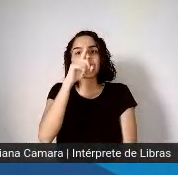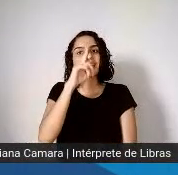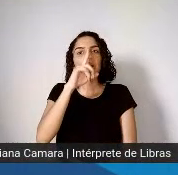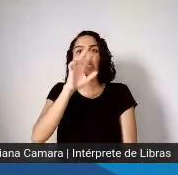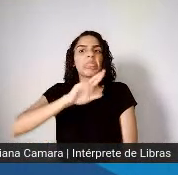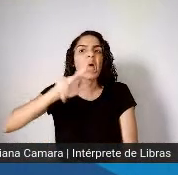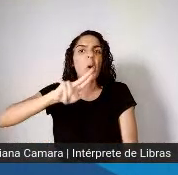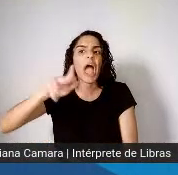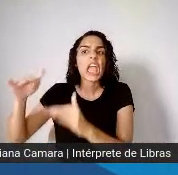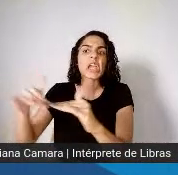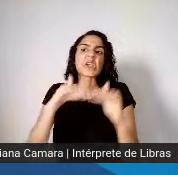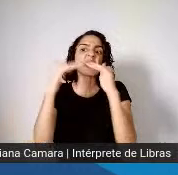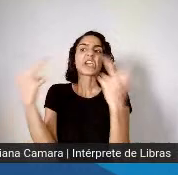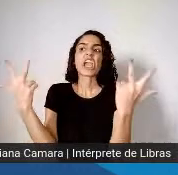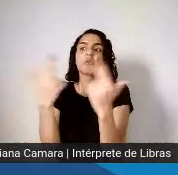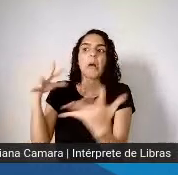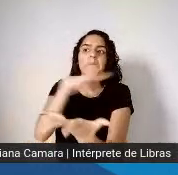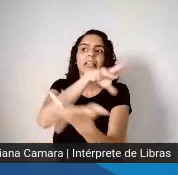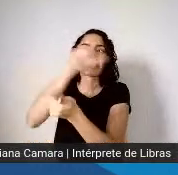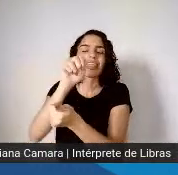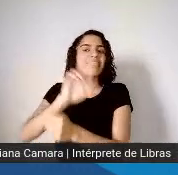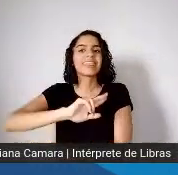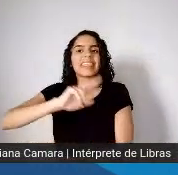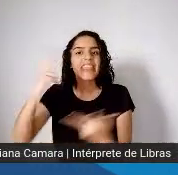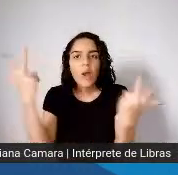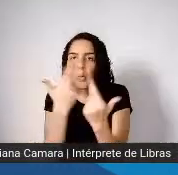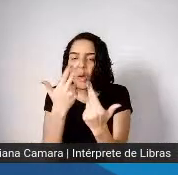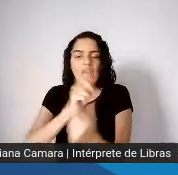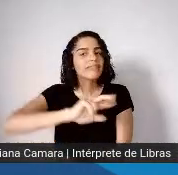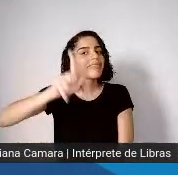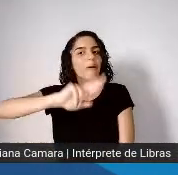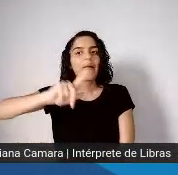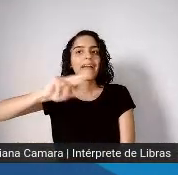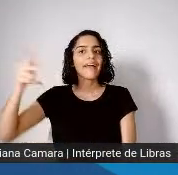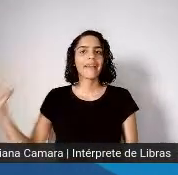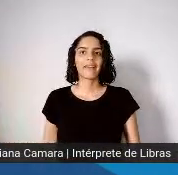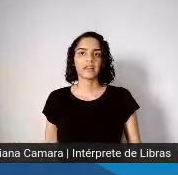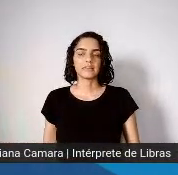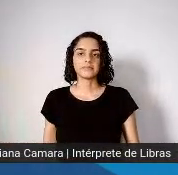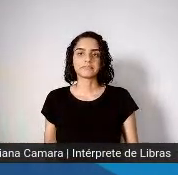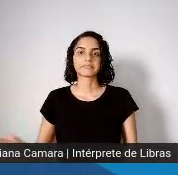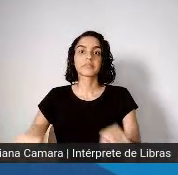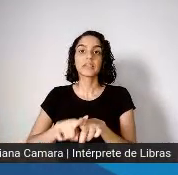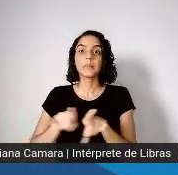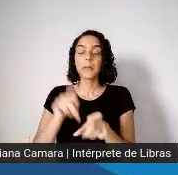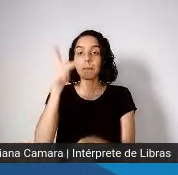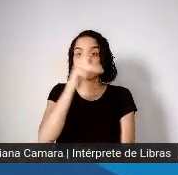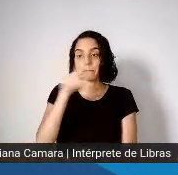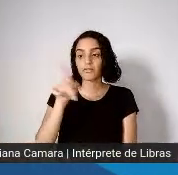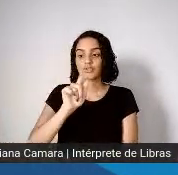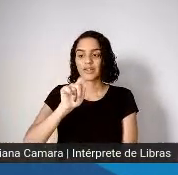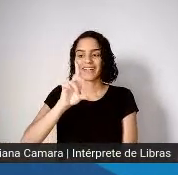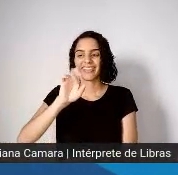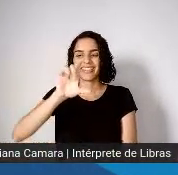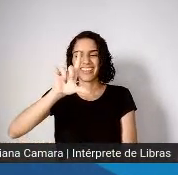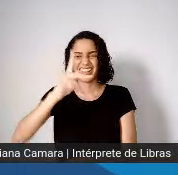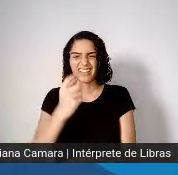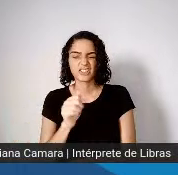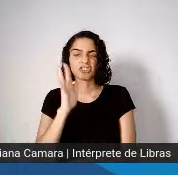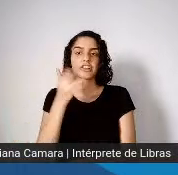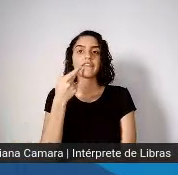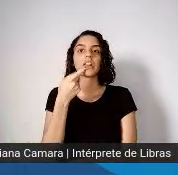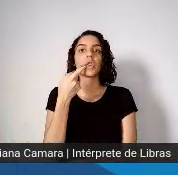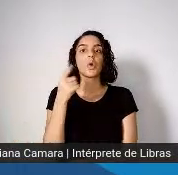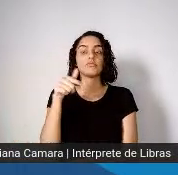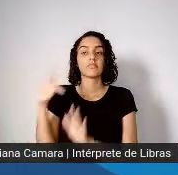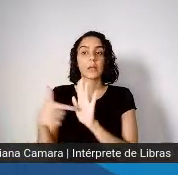E o Gadelha falou de uma forma absolutamente fantástica. Vejam, senhores, essa publicação agora recente do New England